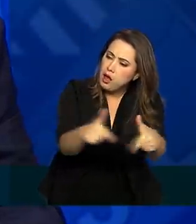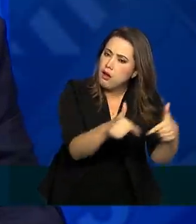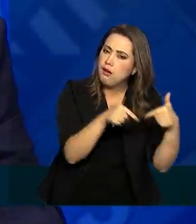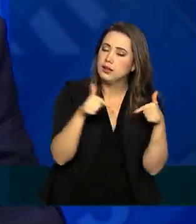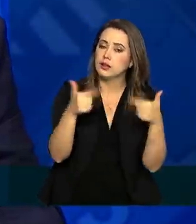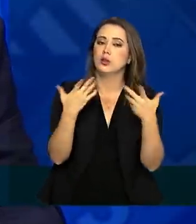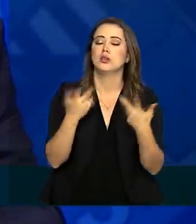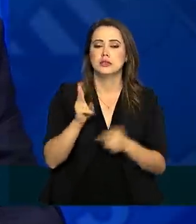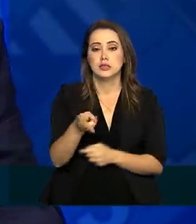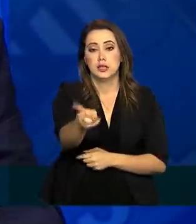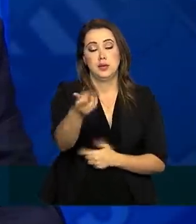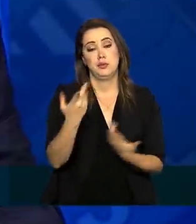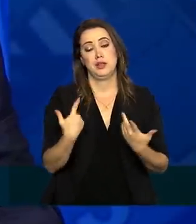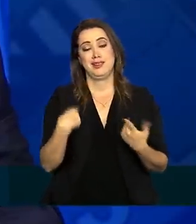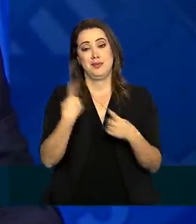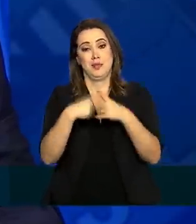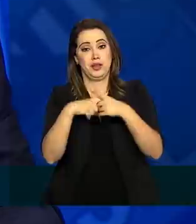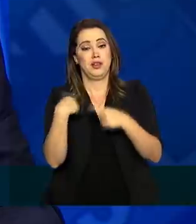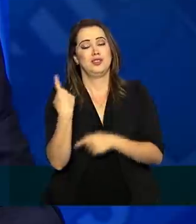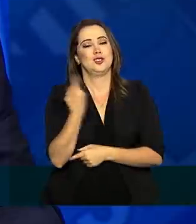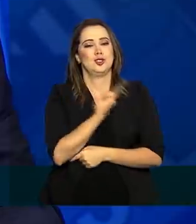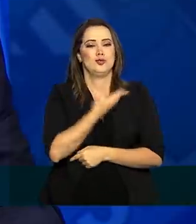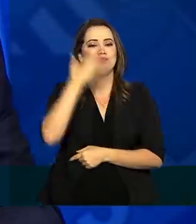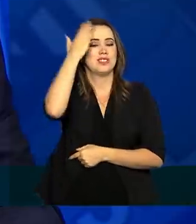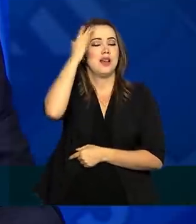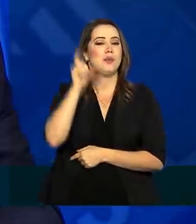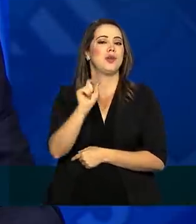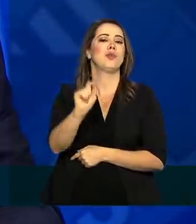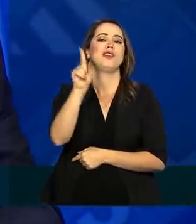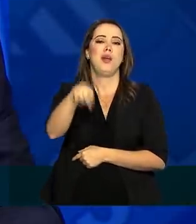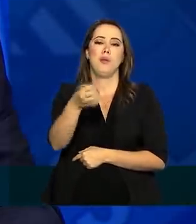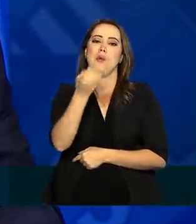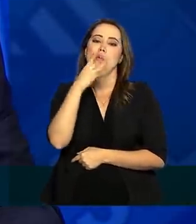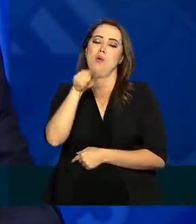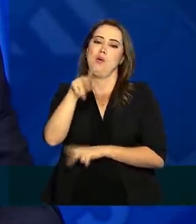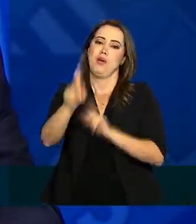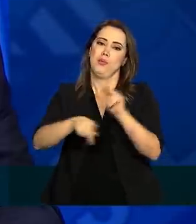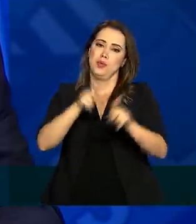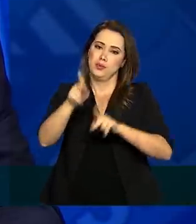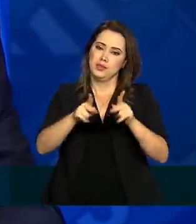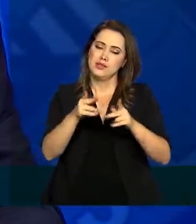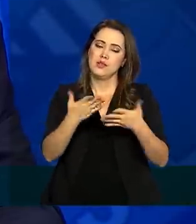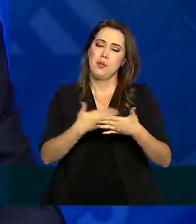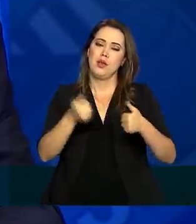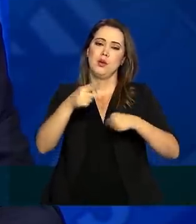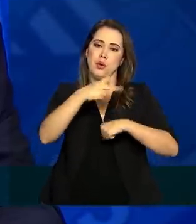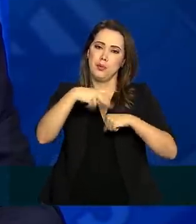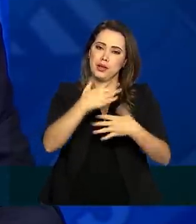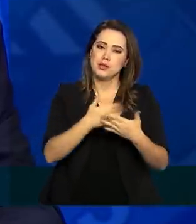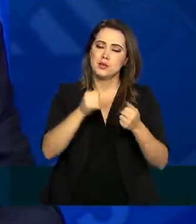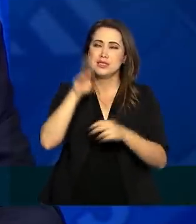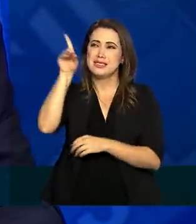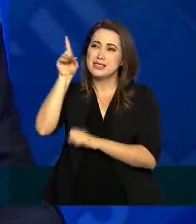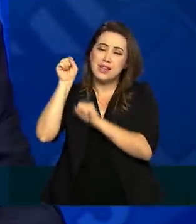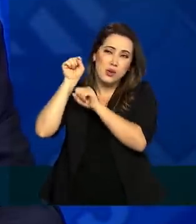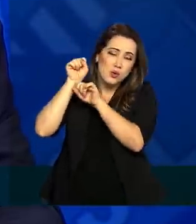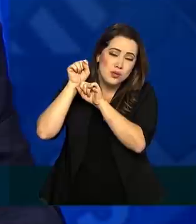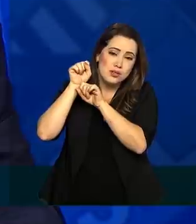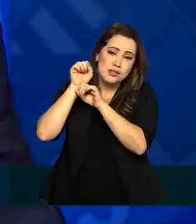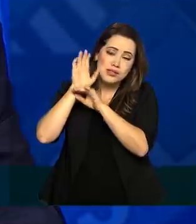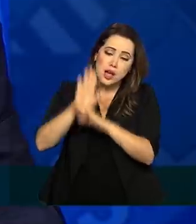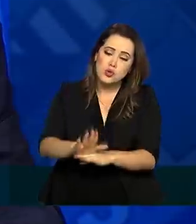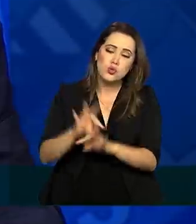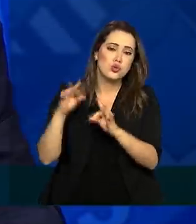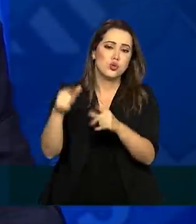duro, porque a gente sabe que o que está em jogo é o bem do paciente, é o bem do nosso país. Que Deus ajude todos nós e todos os